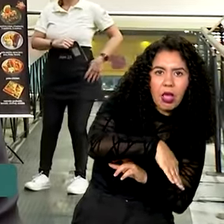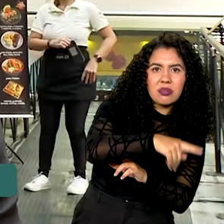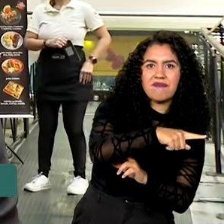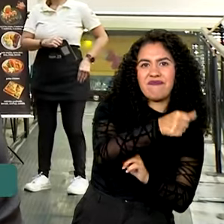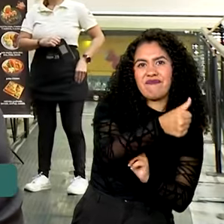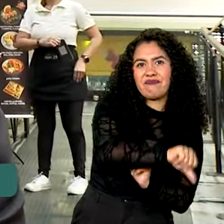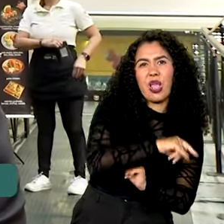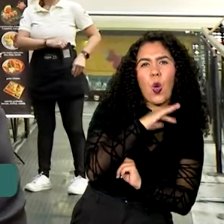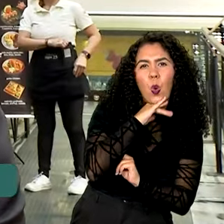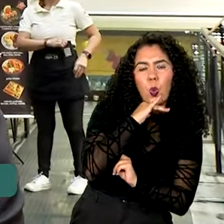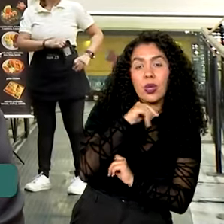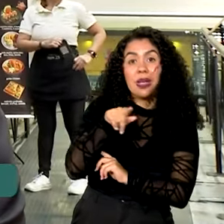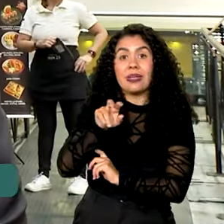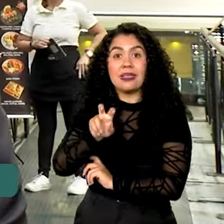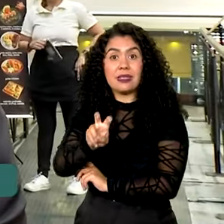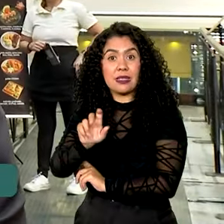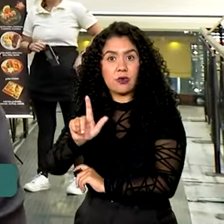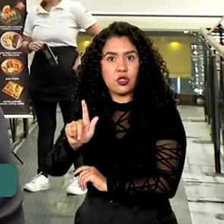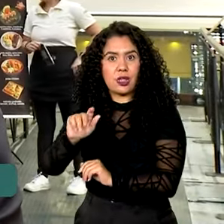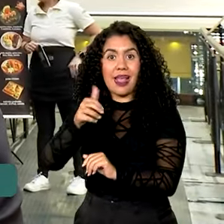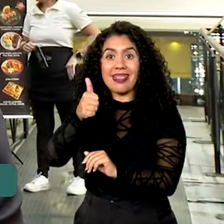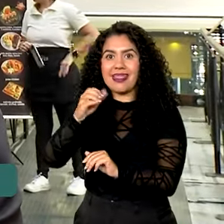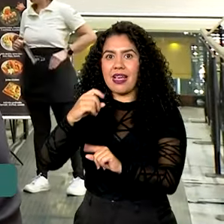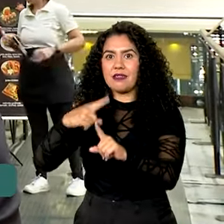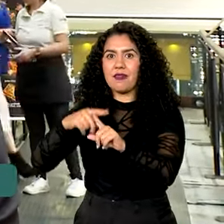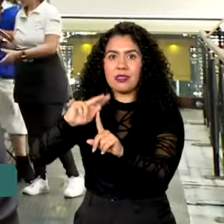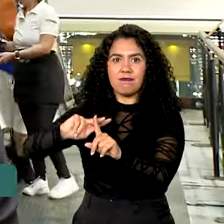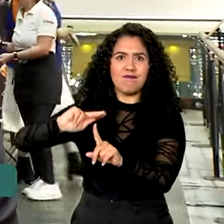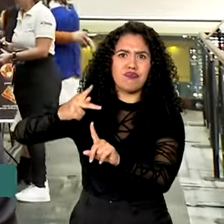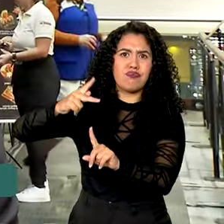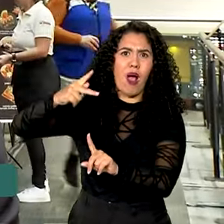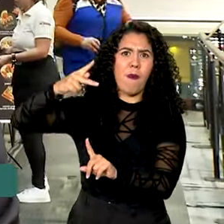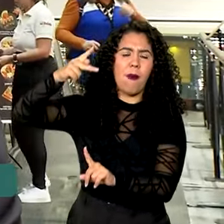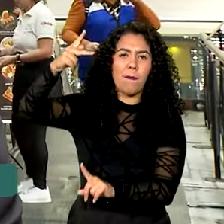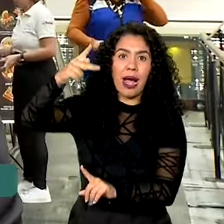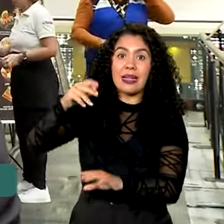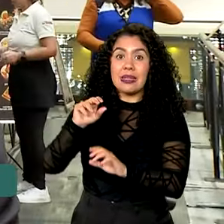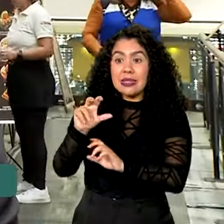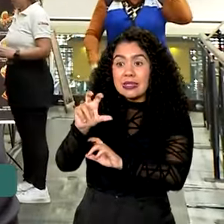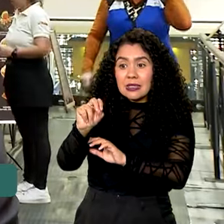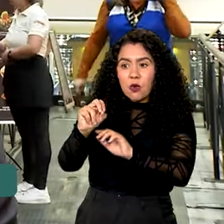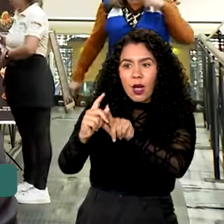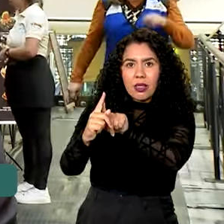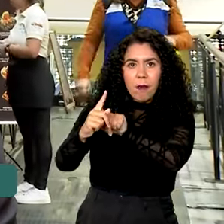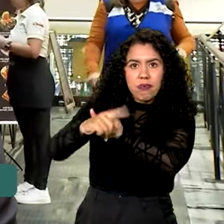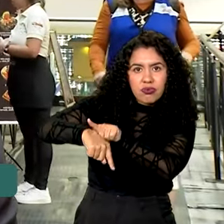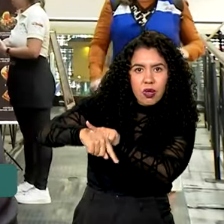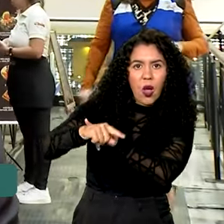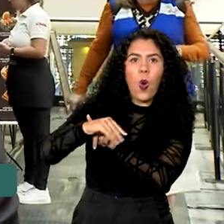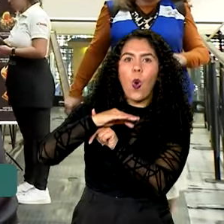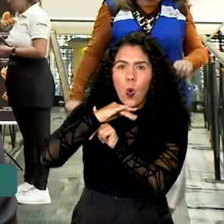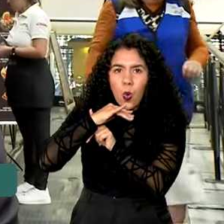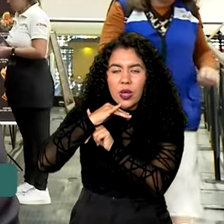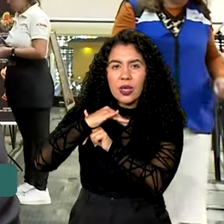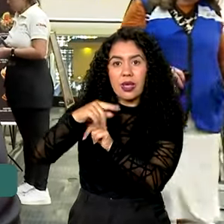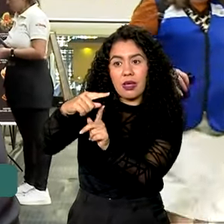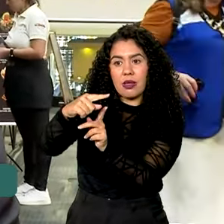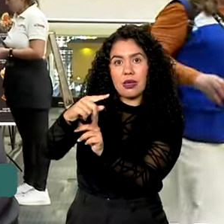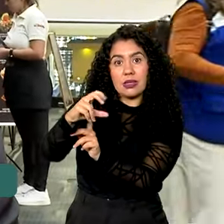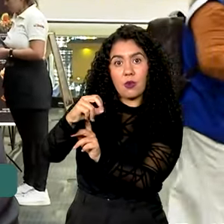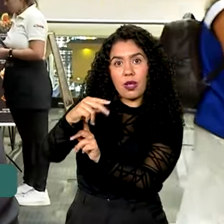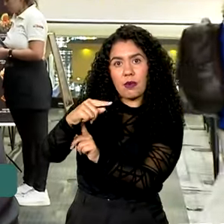E na rede 5G é 10 vezes mais do que isso, né? Então, abaixo de 50 está ruim, de 50 a 100 megabits está